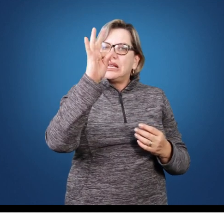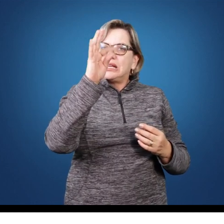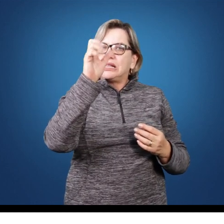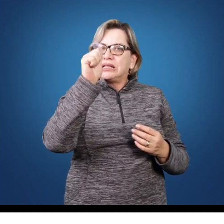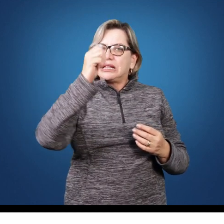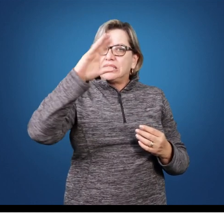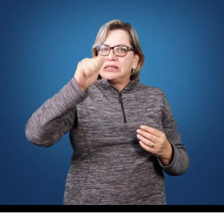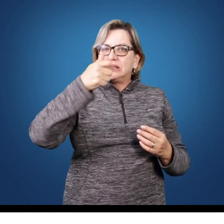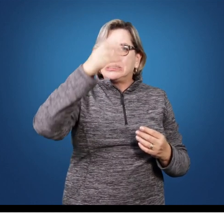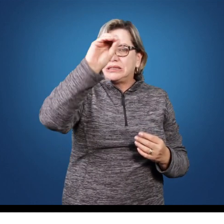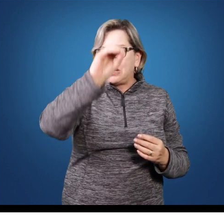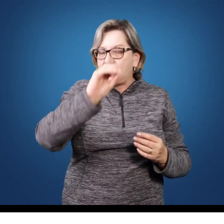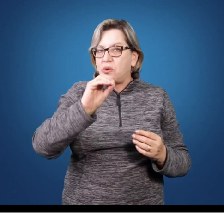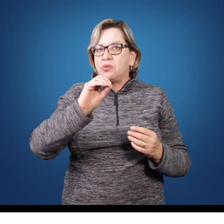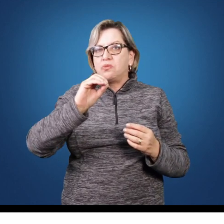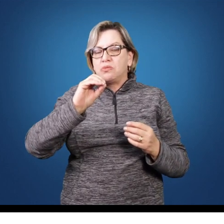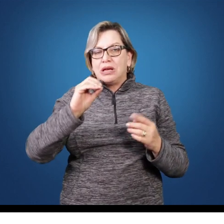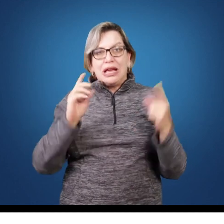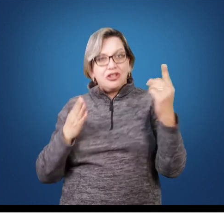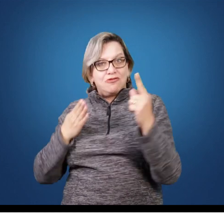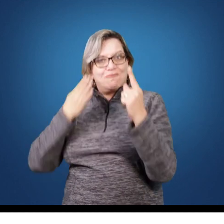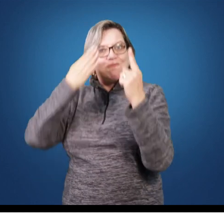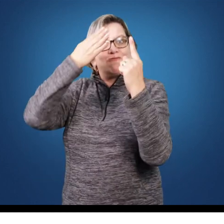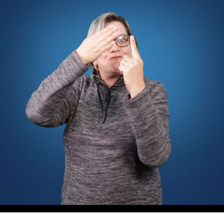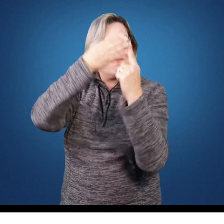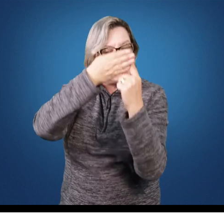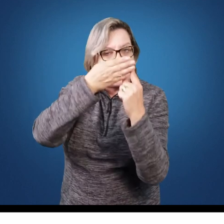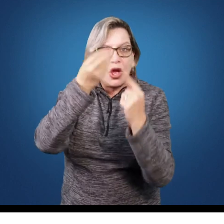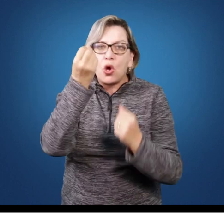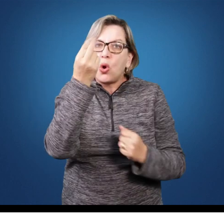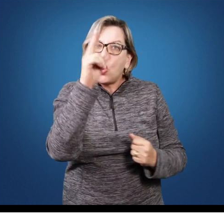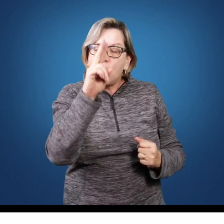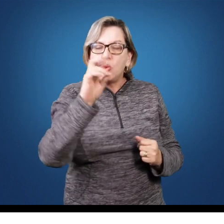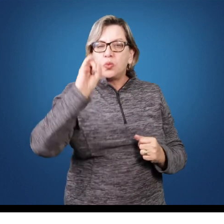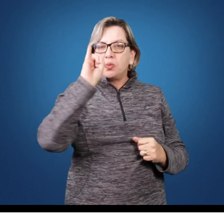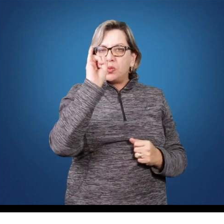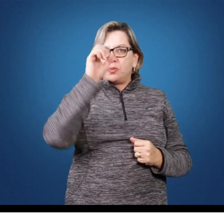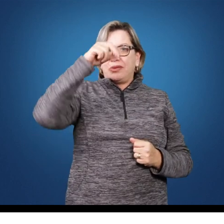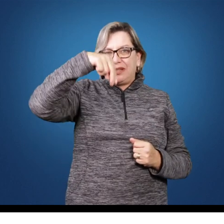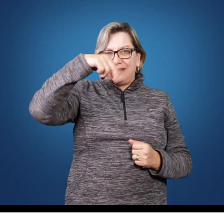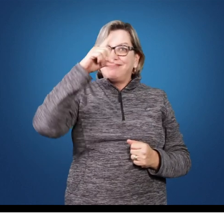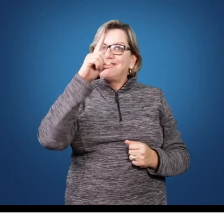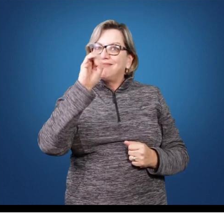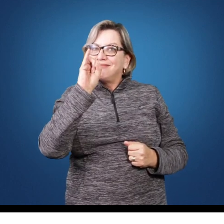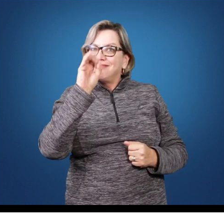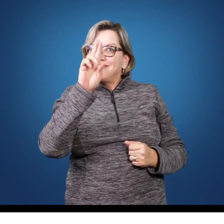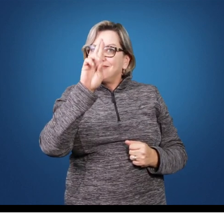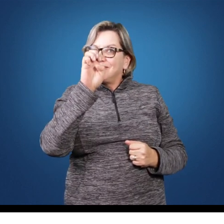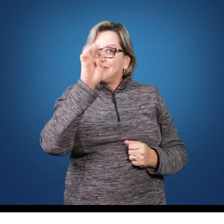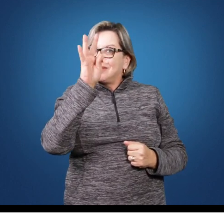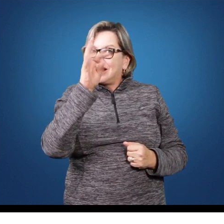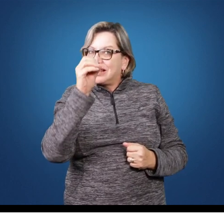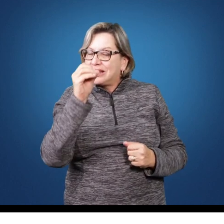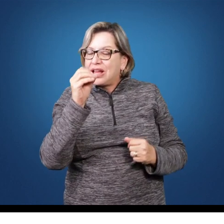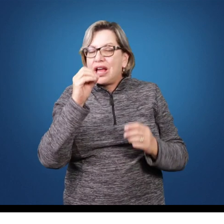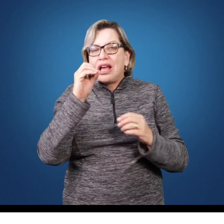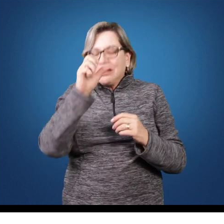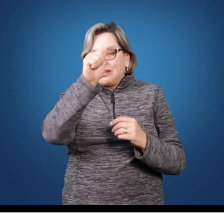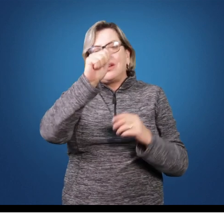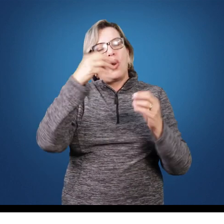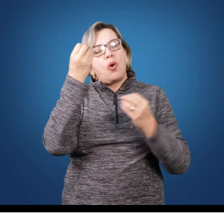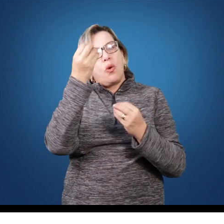De uma maneira indireta, que é a citação indireta ou a citação da citação,